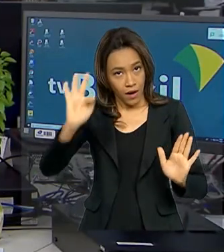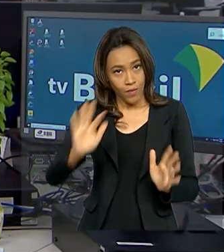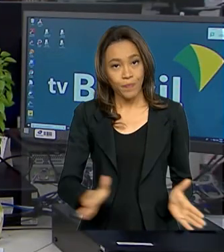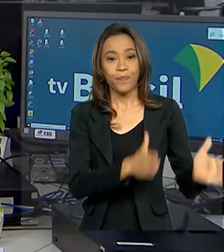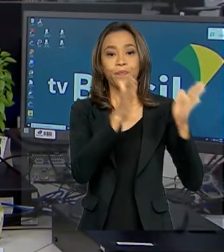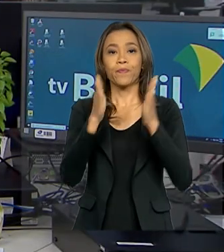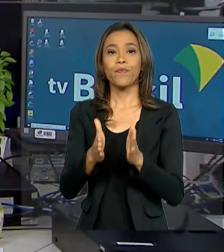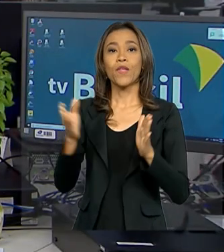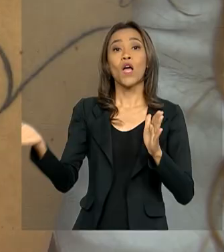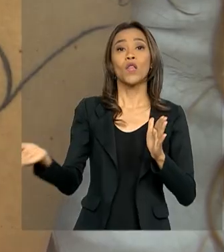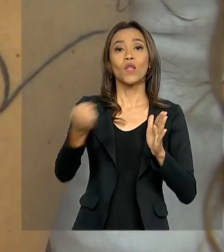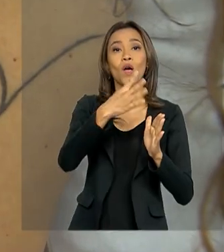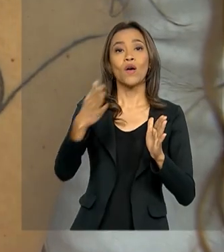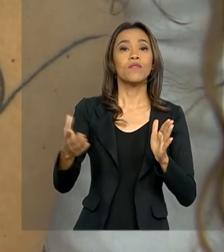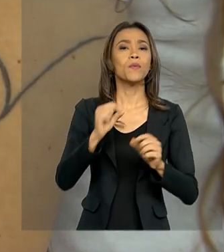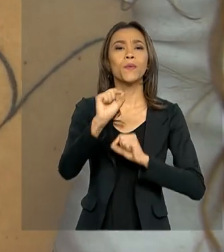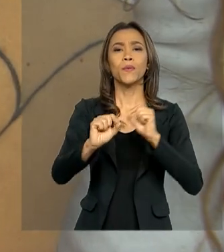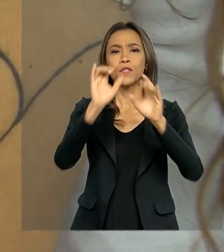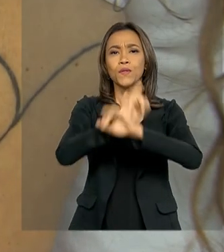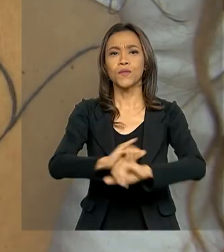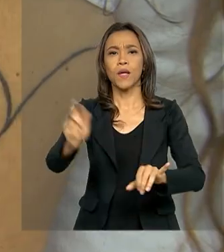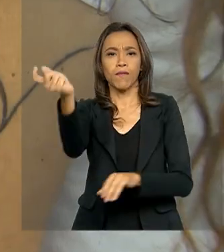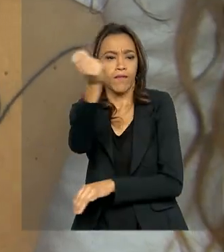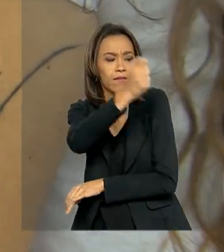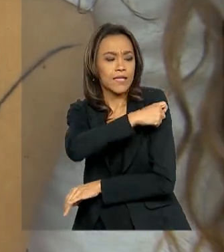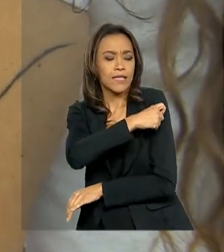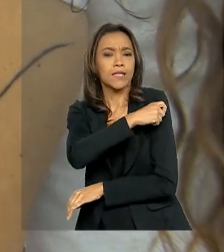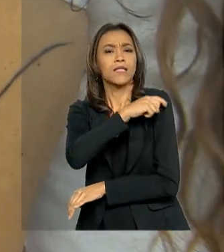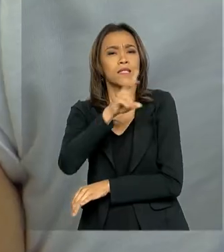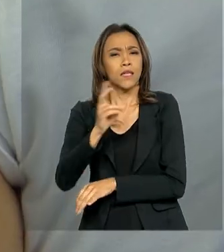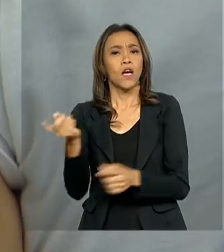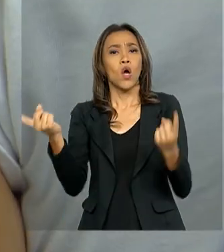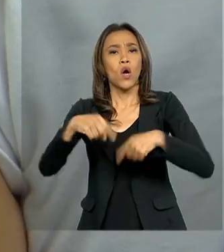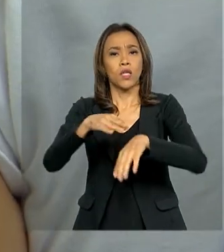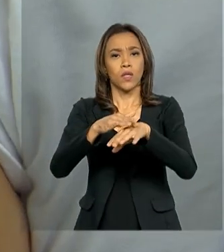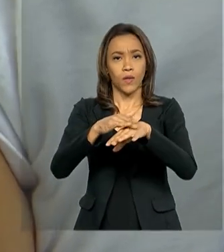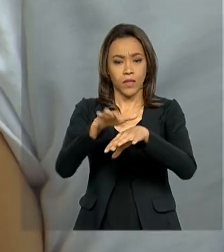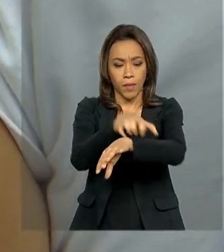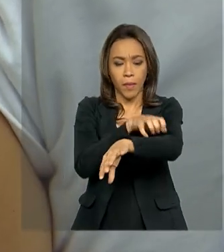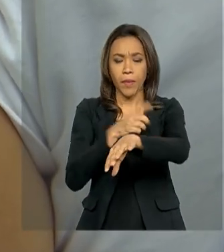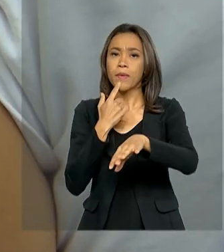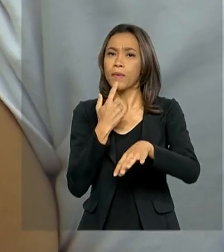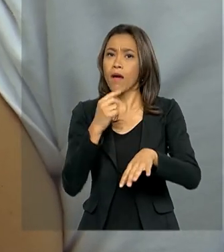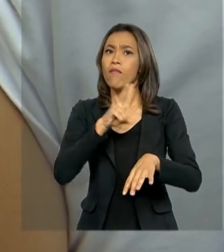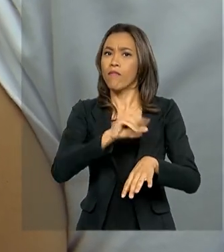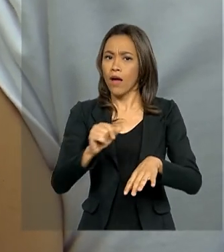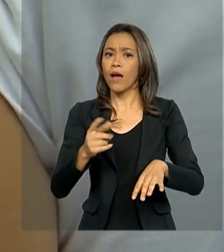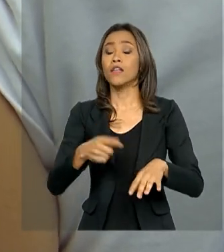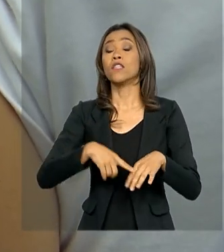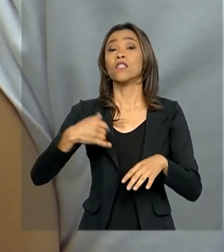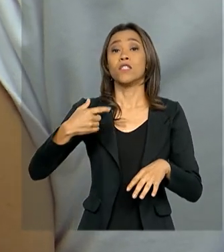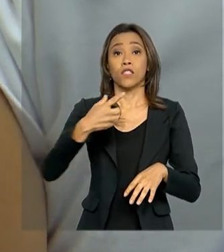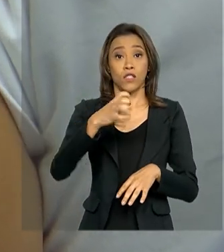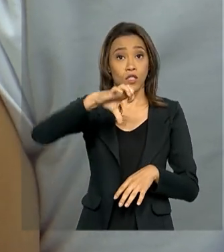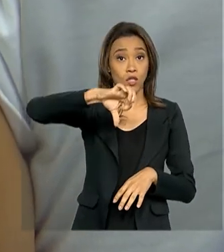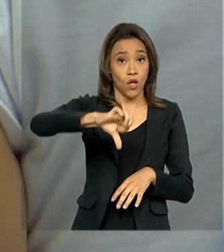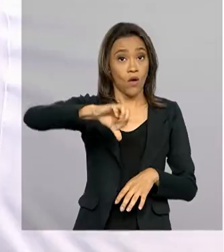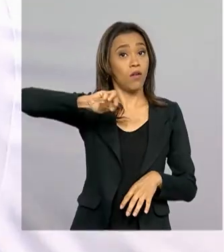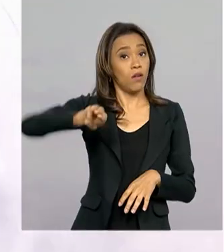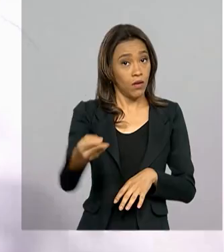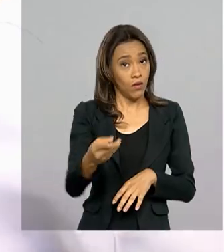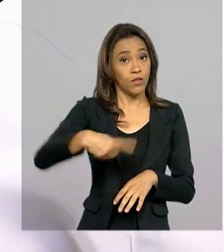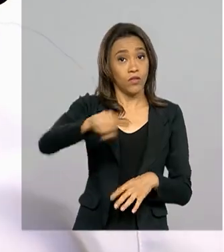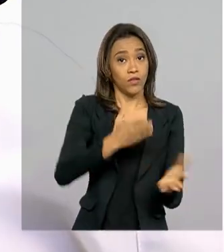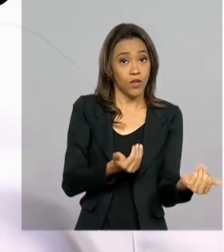Nova etapa da campanha de vacinação contra o sarampo deve imunizar 9 milhões de jovens de 20 a 29 anos. A